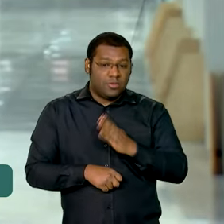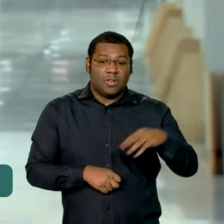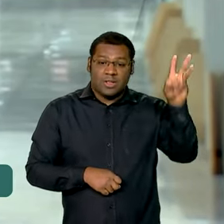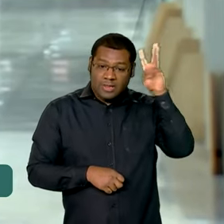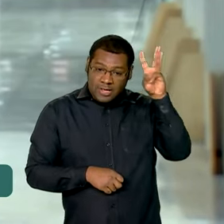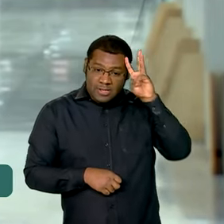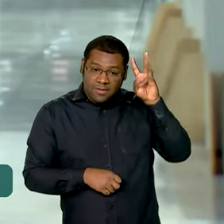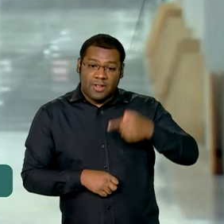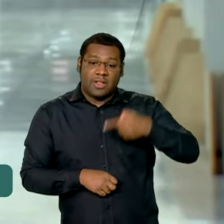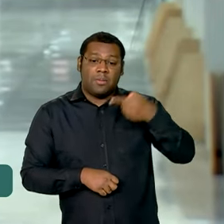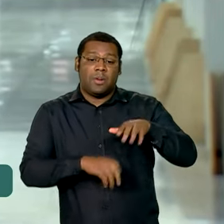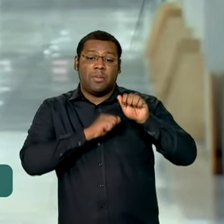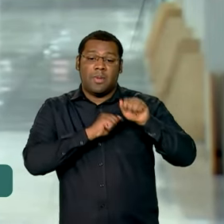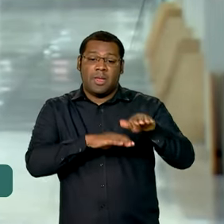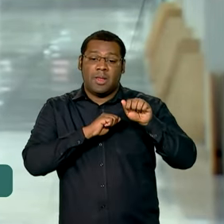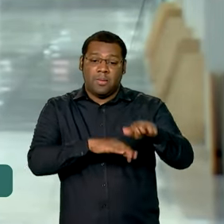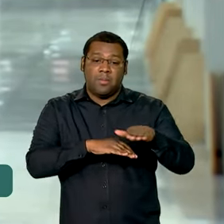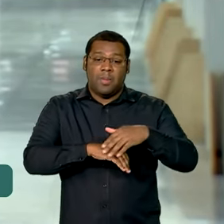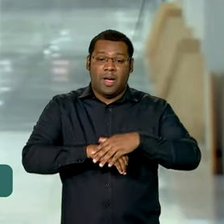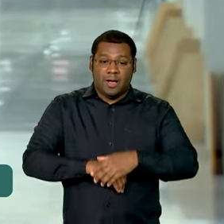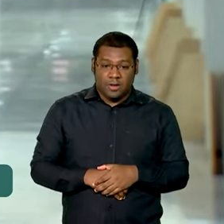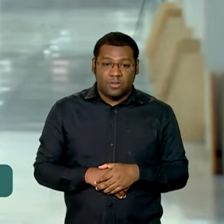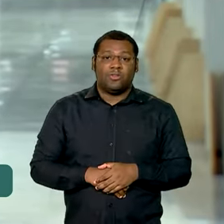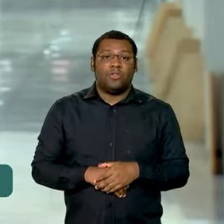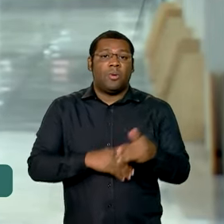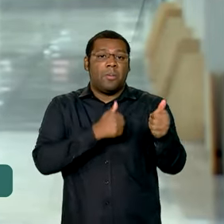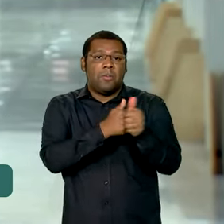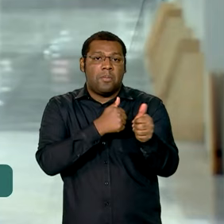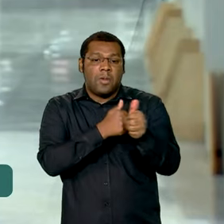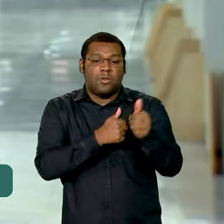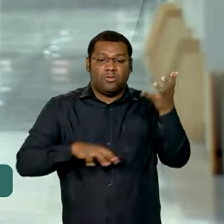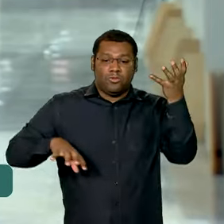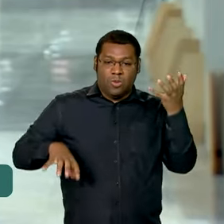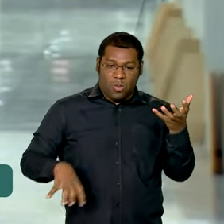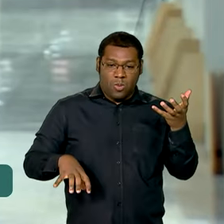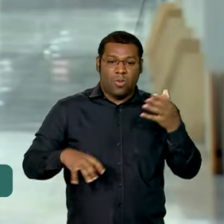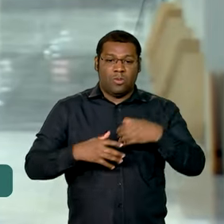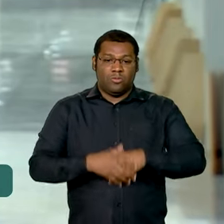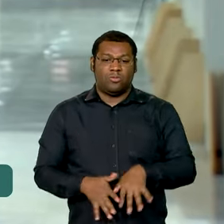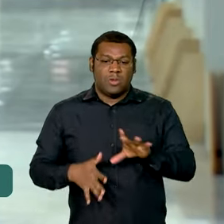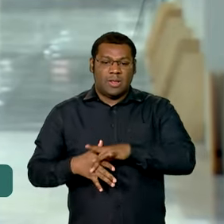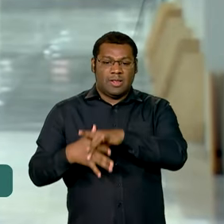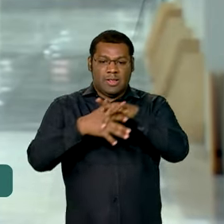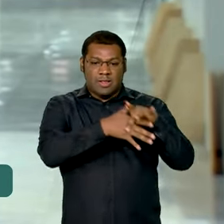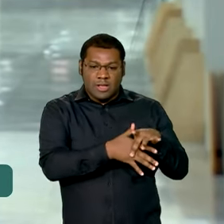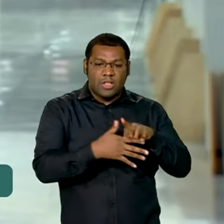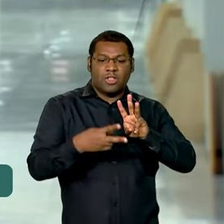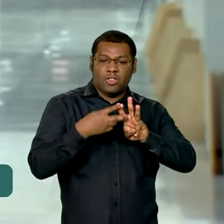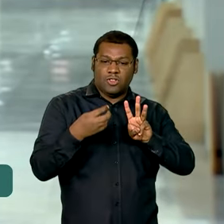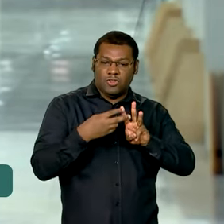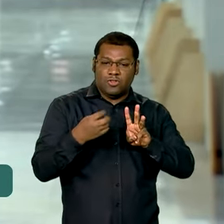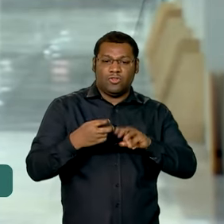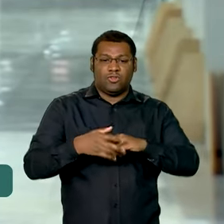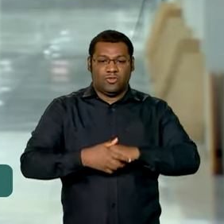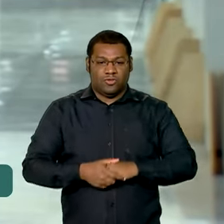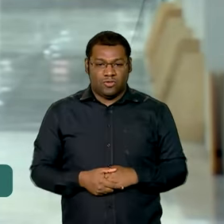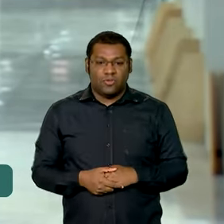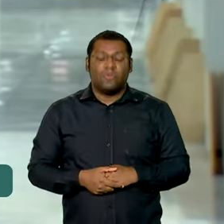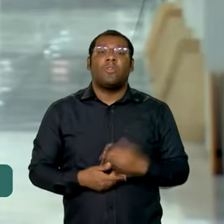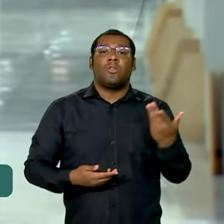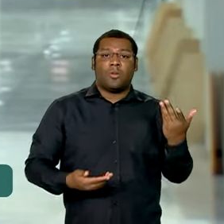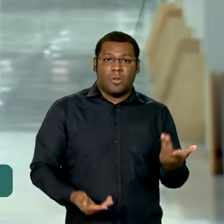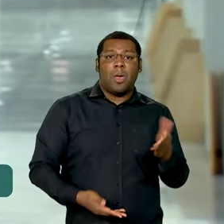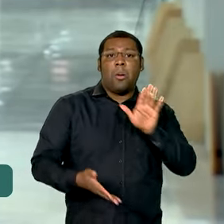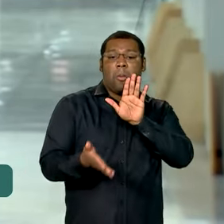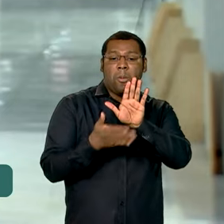marcha, que terminou em frente ao Congresso Nacional, lideranças indígenas entregaram a pauta de